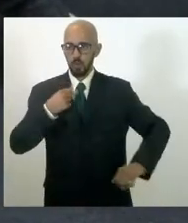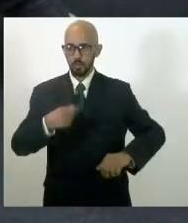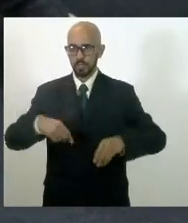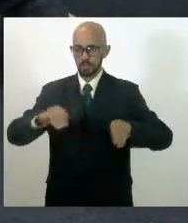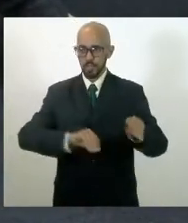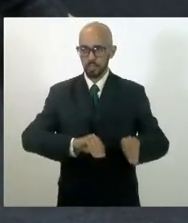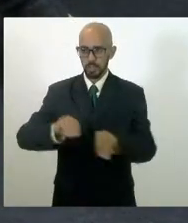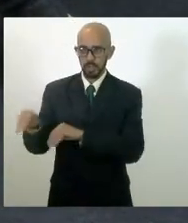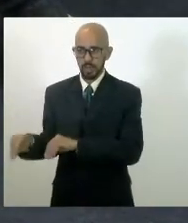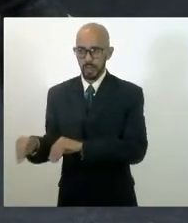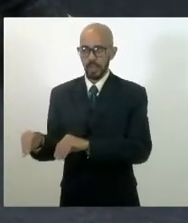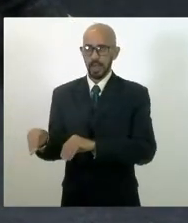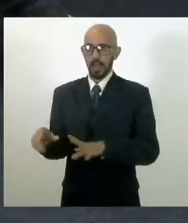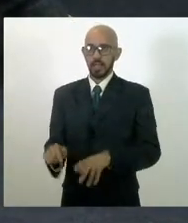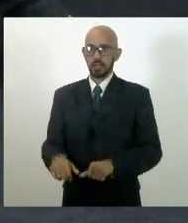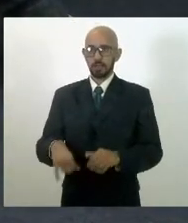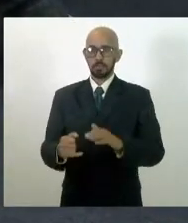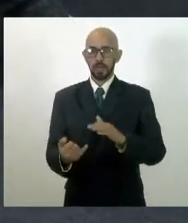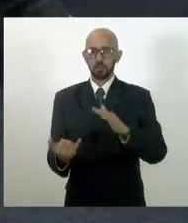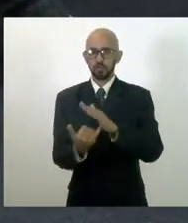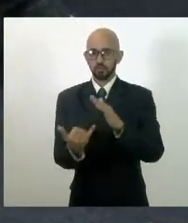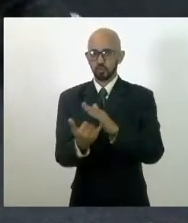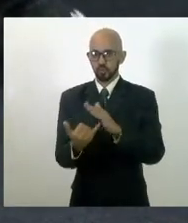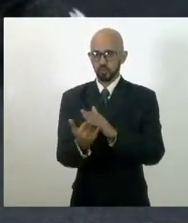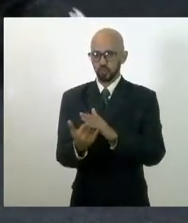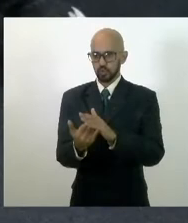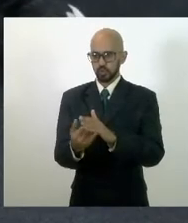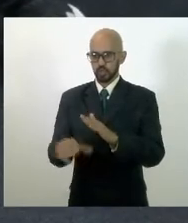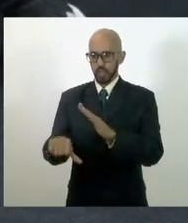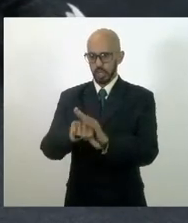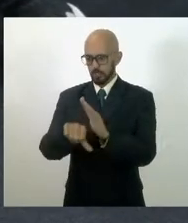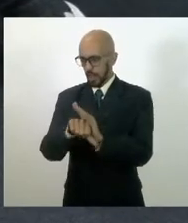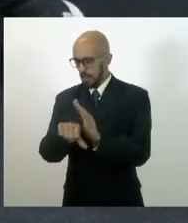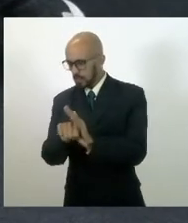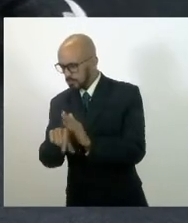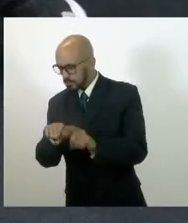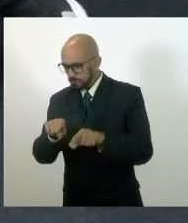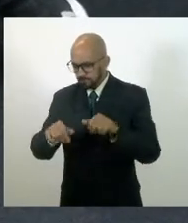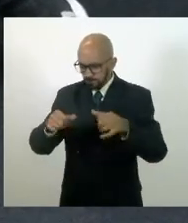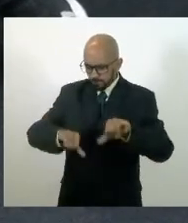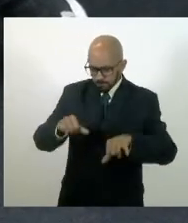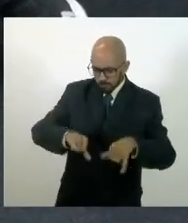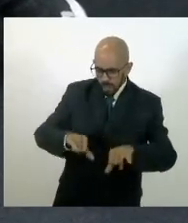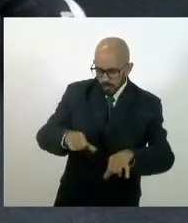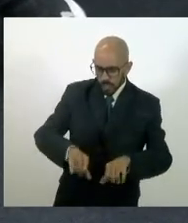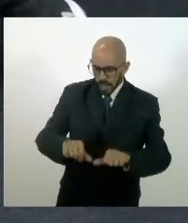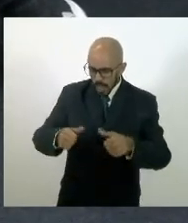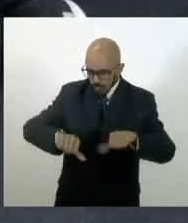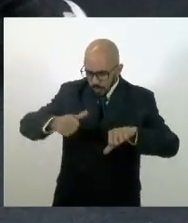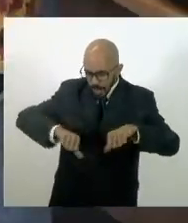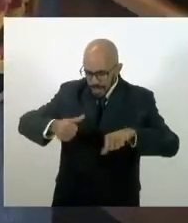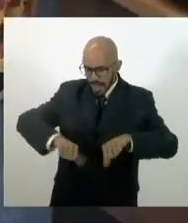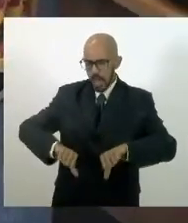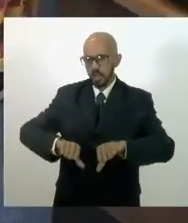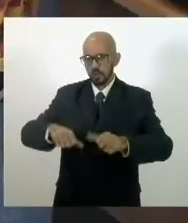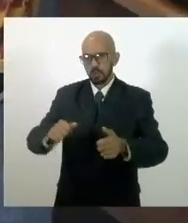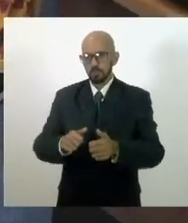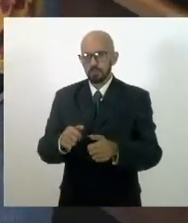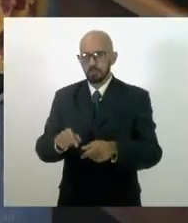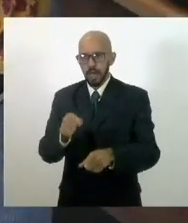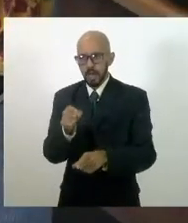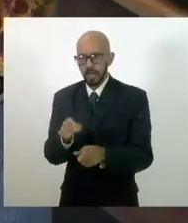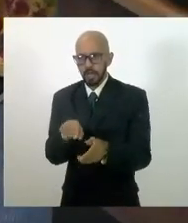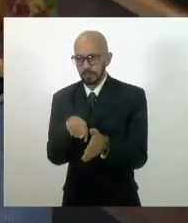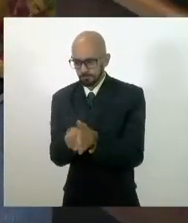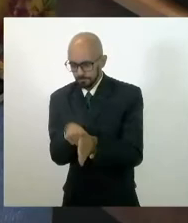Criminalística e assim serem submetidas ao exame pericial para identificação da